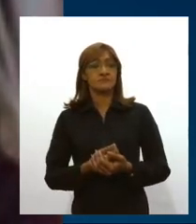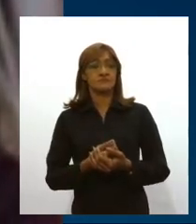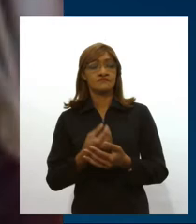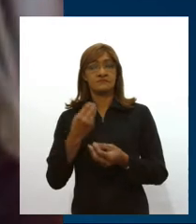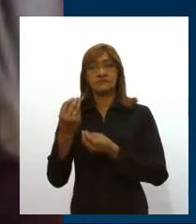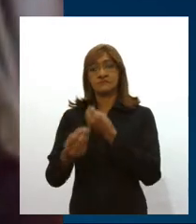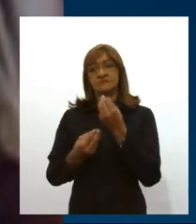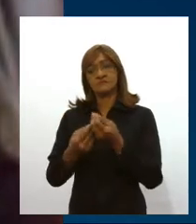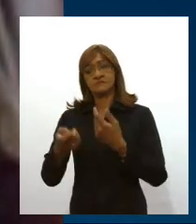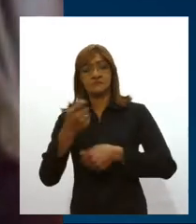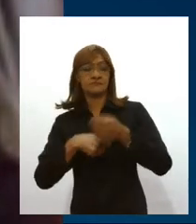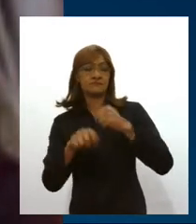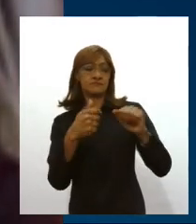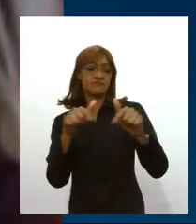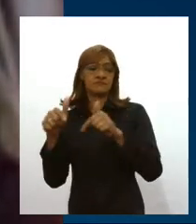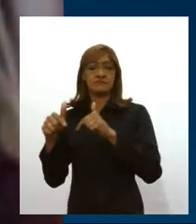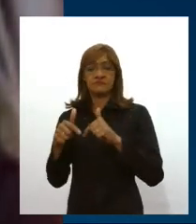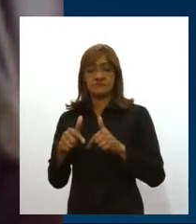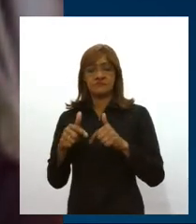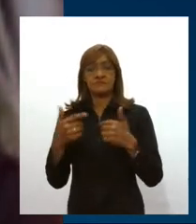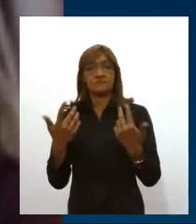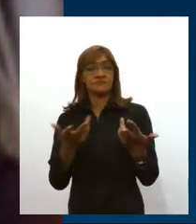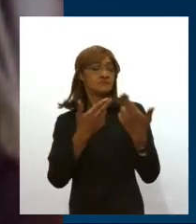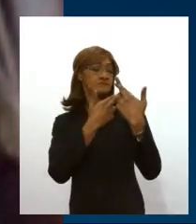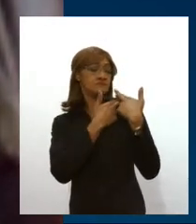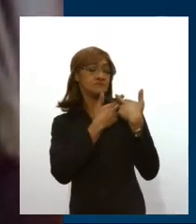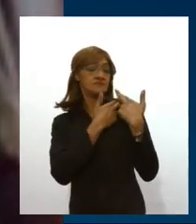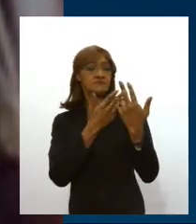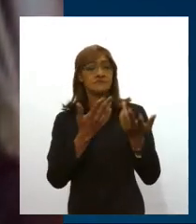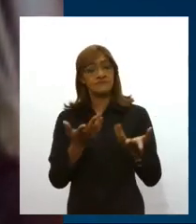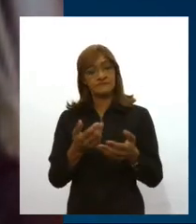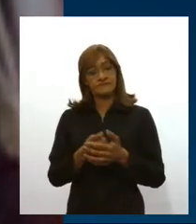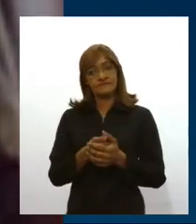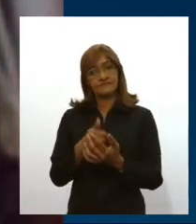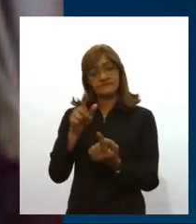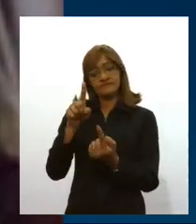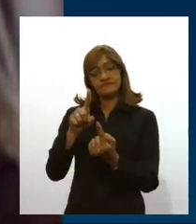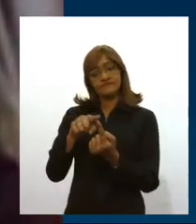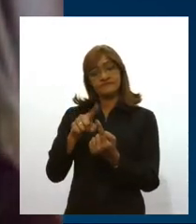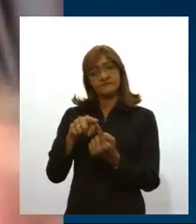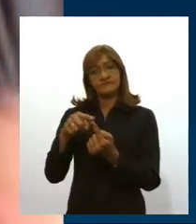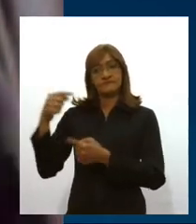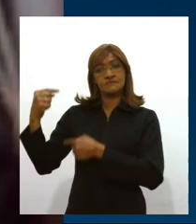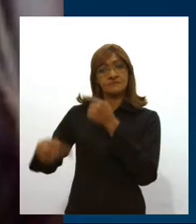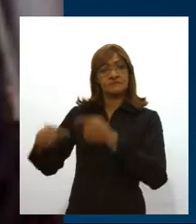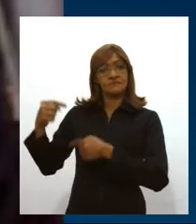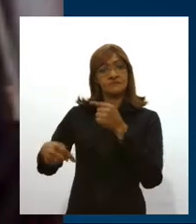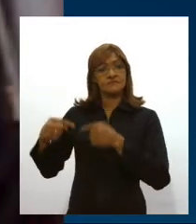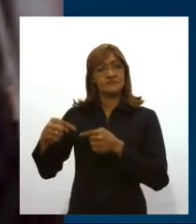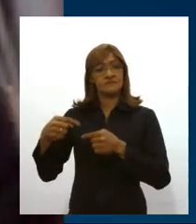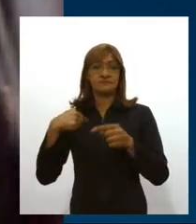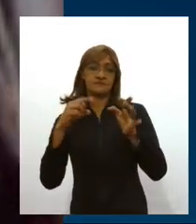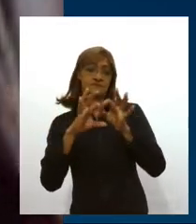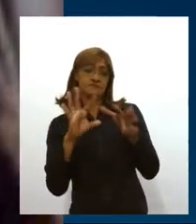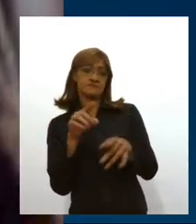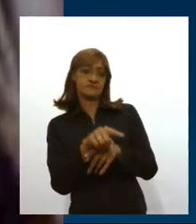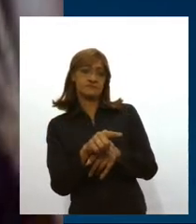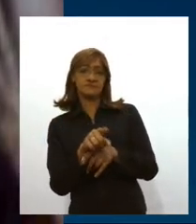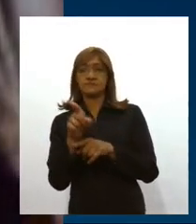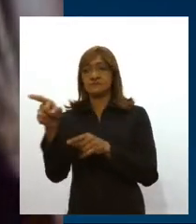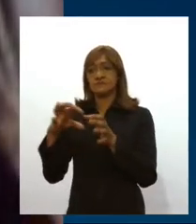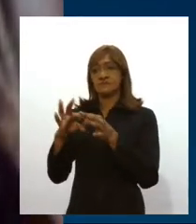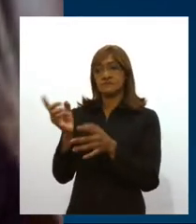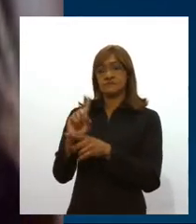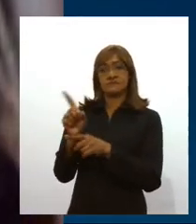econômica, o peso daquela atividade econômica, esse tipo de discussão de que eu liberei isso e não liberei